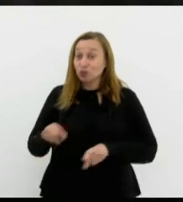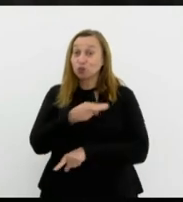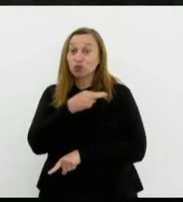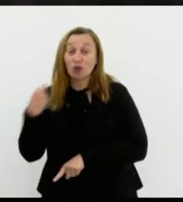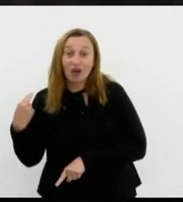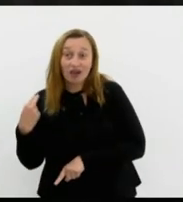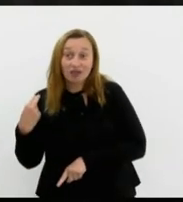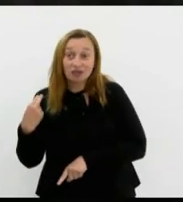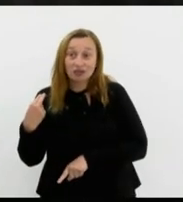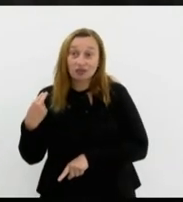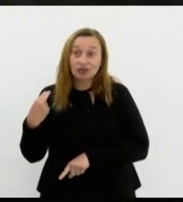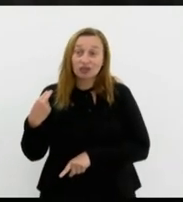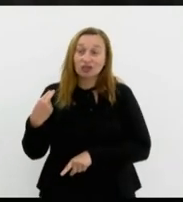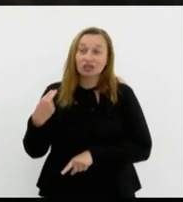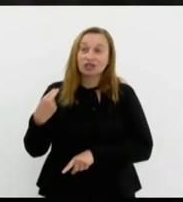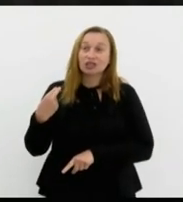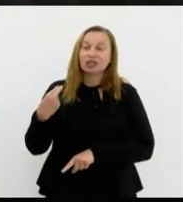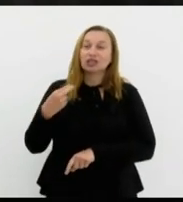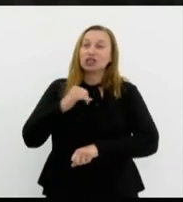Jerusalém.